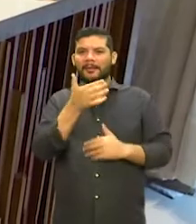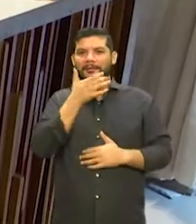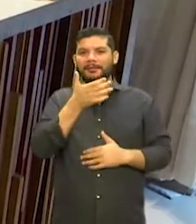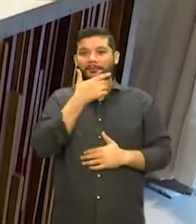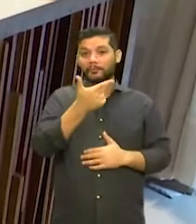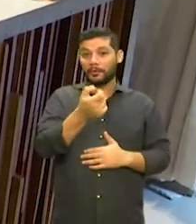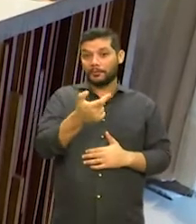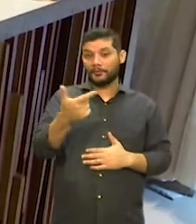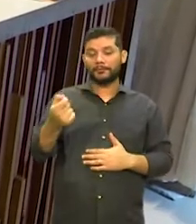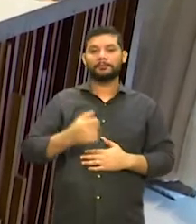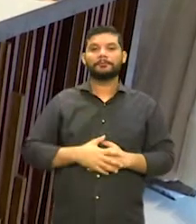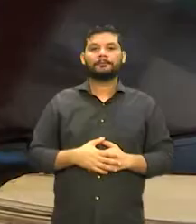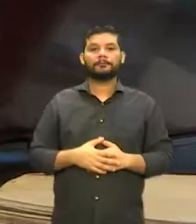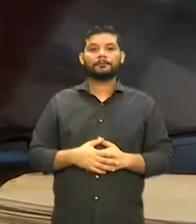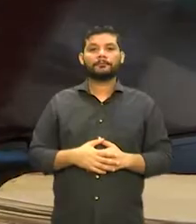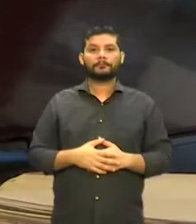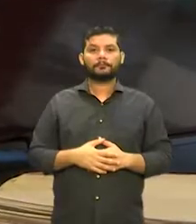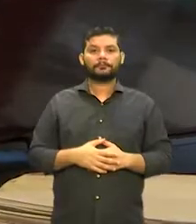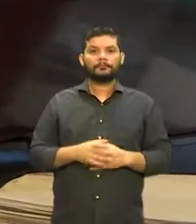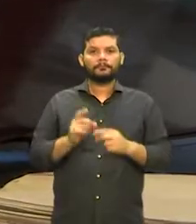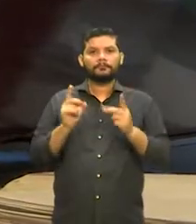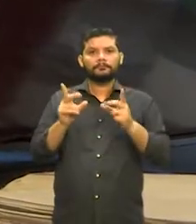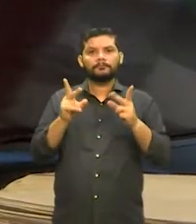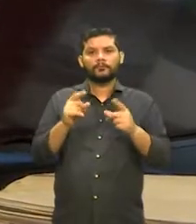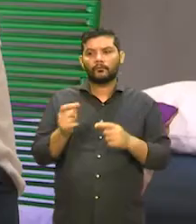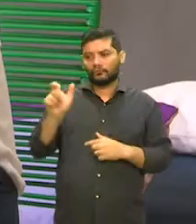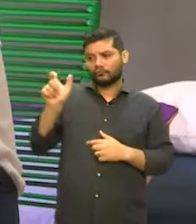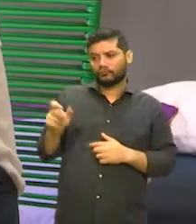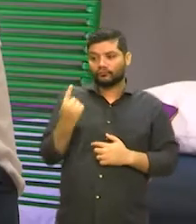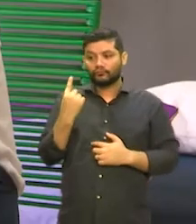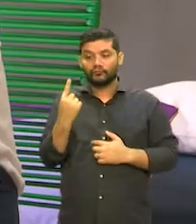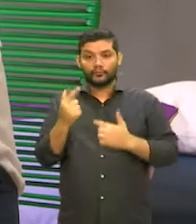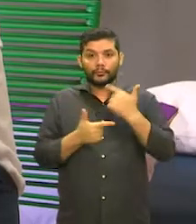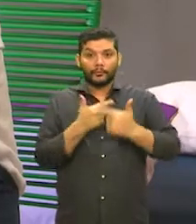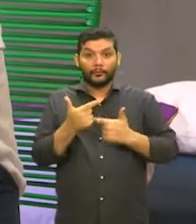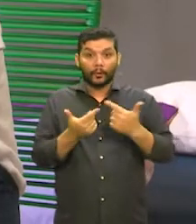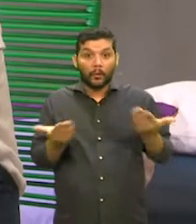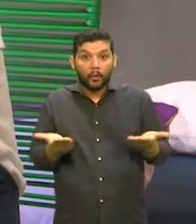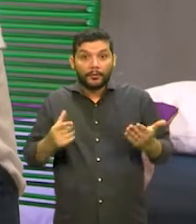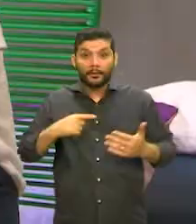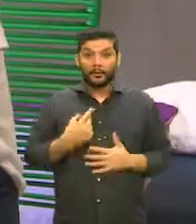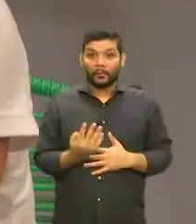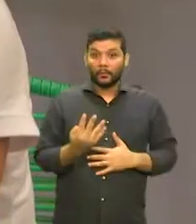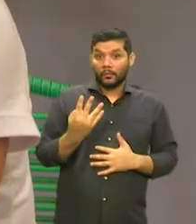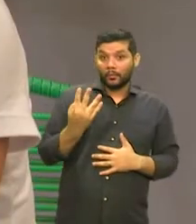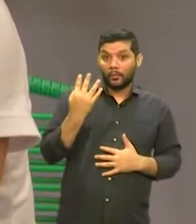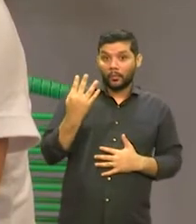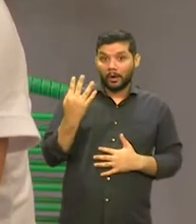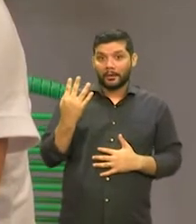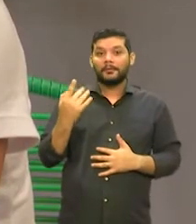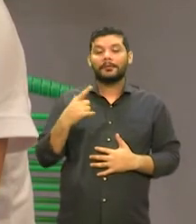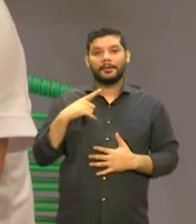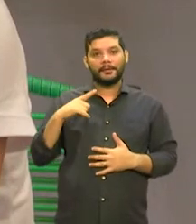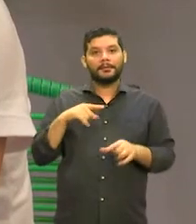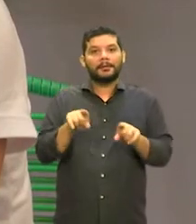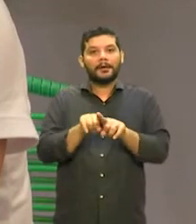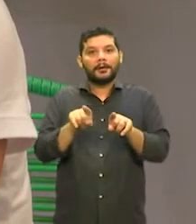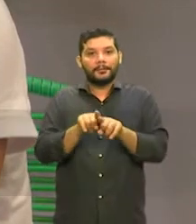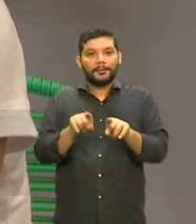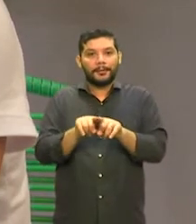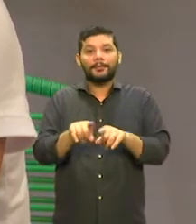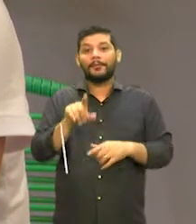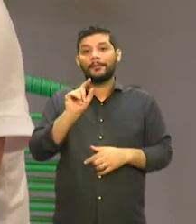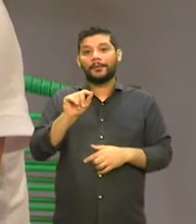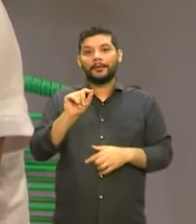negócio, que começou com uma colaboradora, hoje tem quatro e já conta com uma filial. A gente começou a entender essa